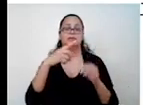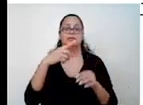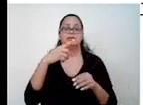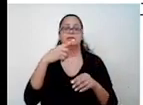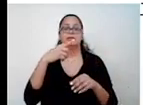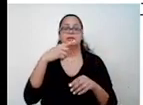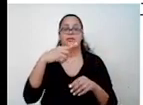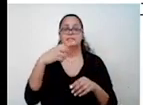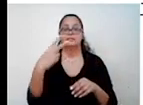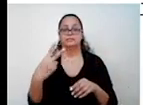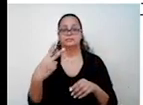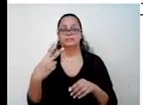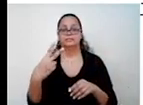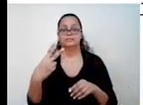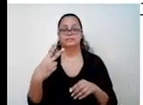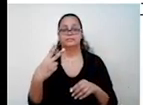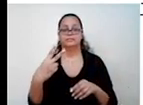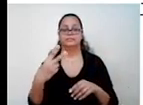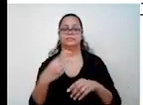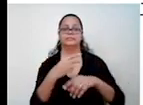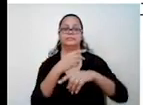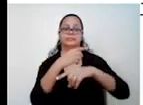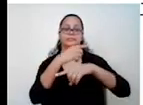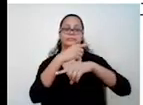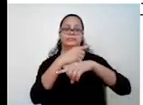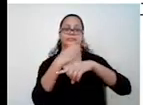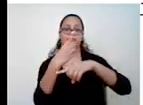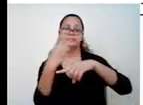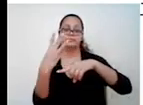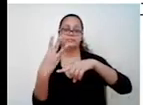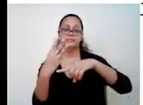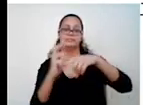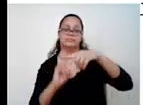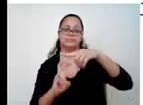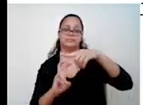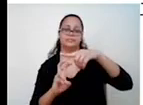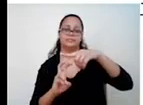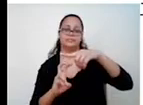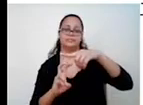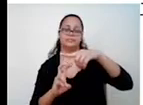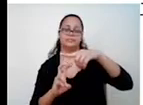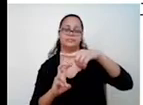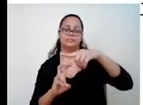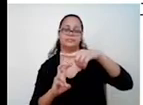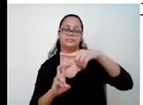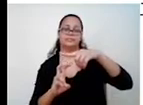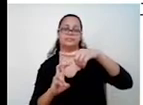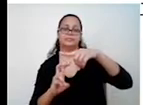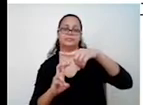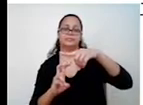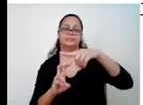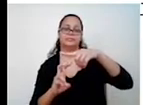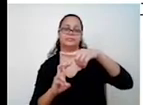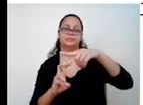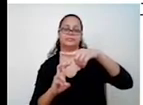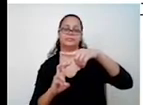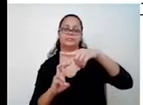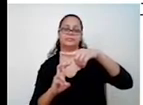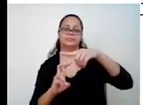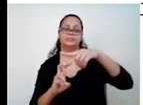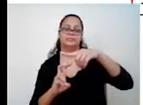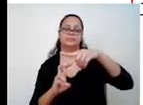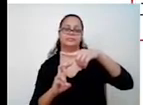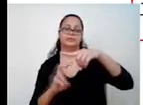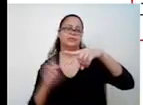É menos 13 dividido por 5. Como 13 dividido por 5 vai dar uma